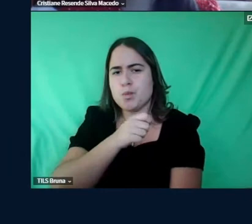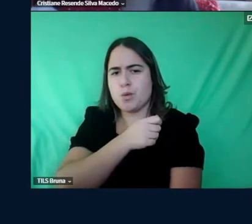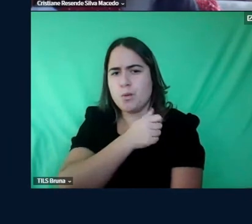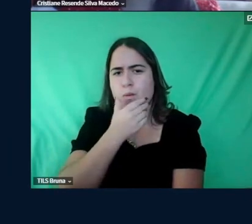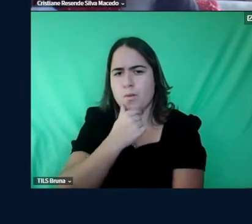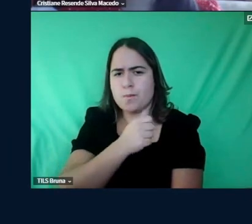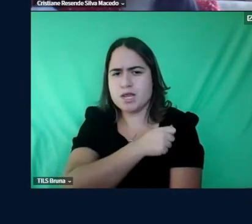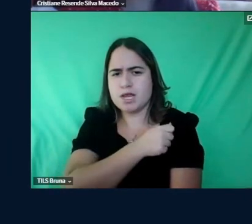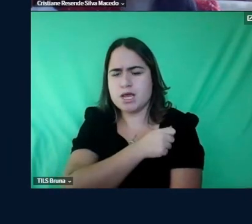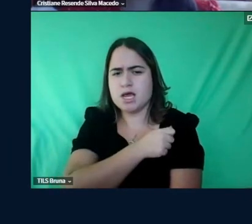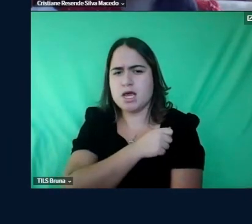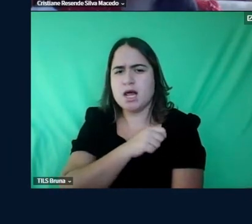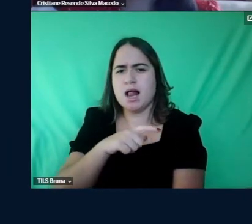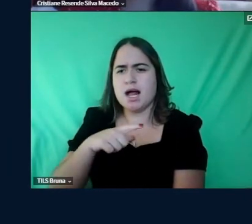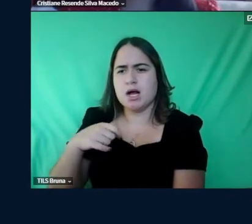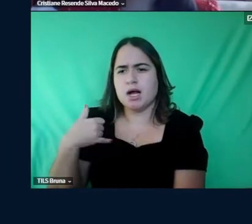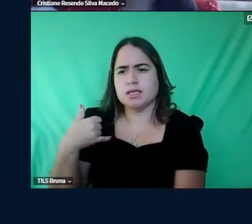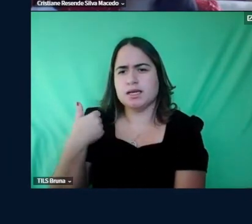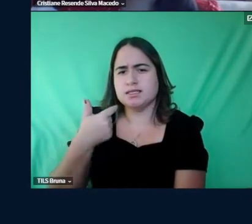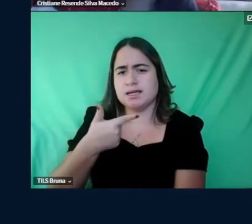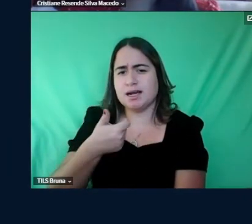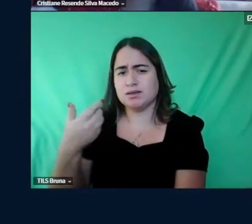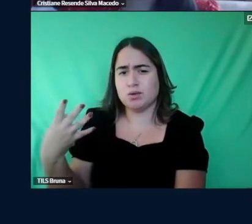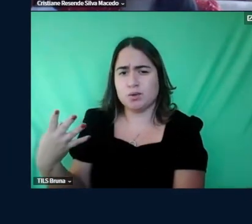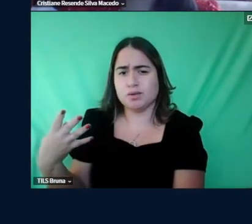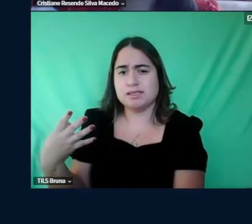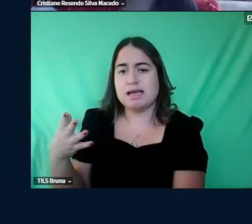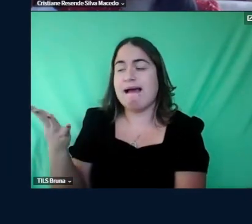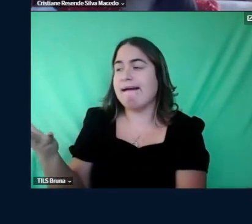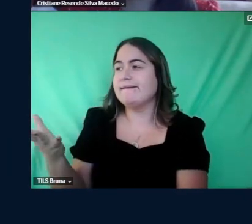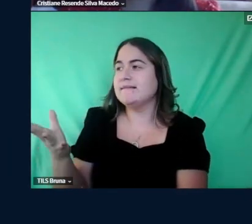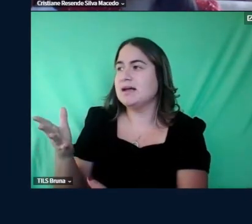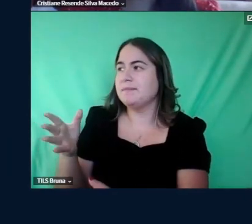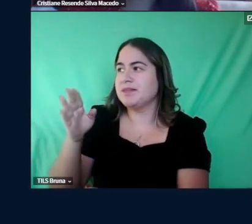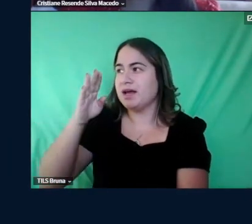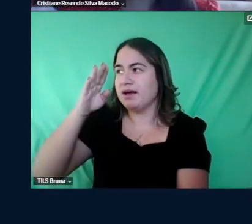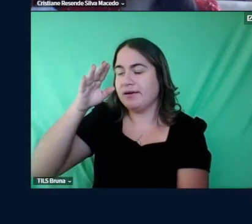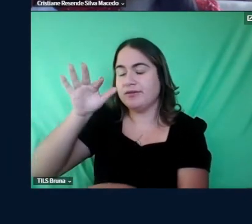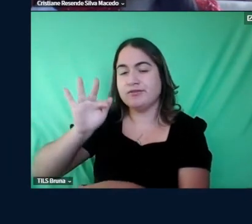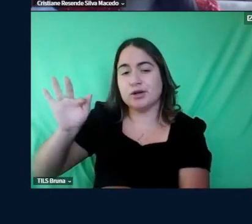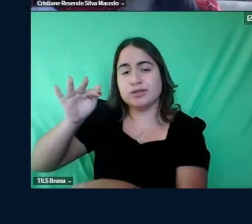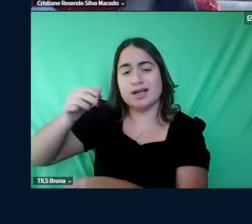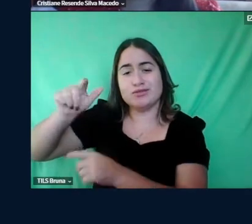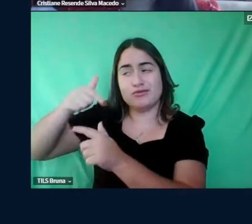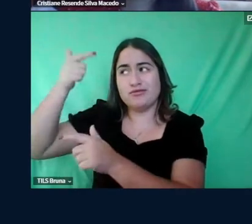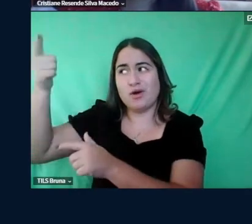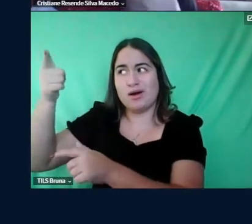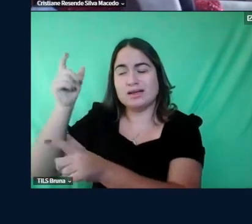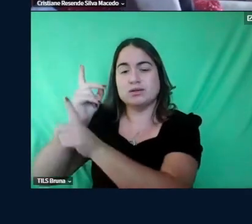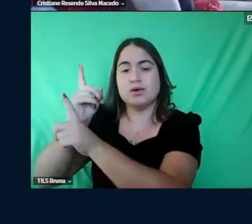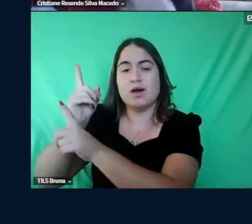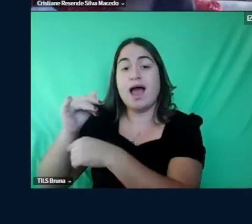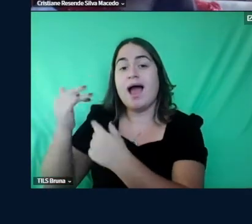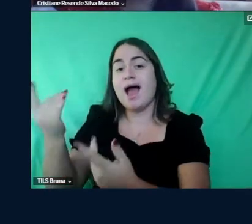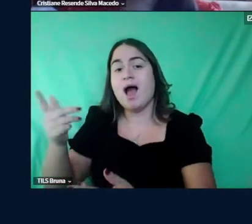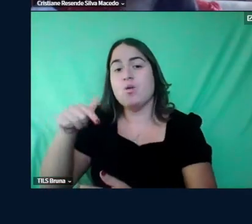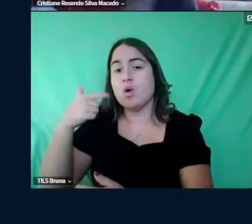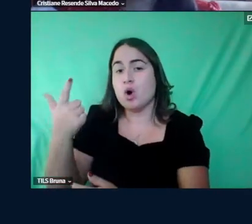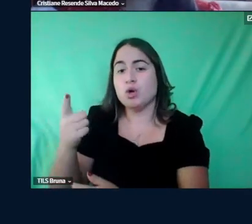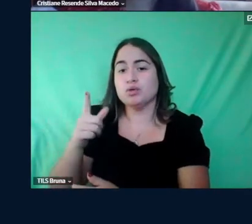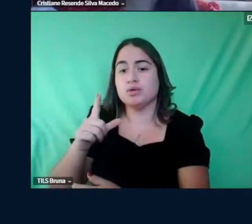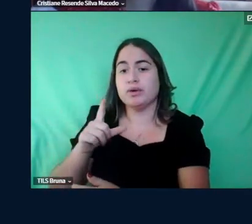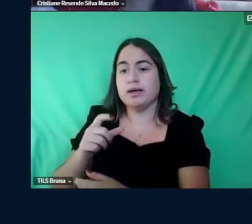em Yale ou Harvard outro que com 8 anos fez uma réplica igual ao Titanic usando